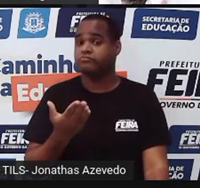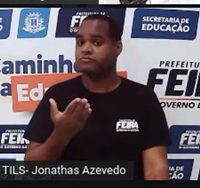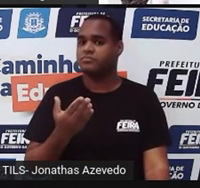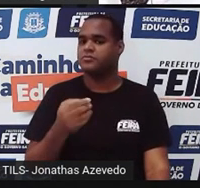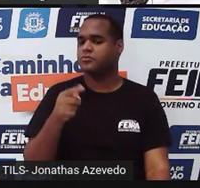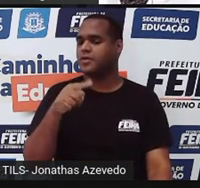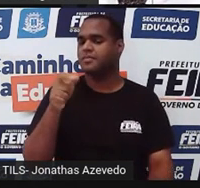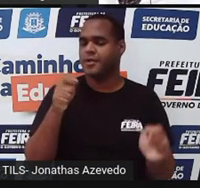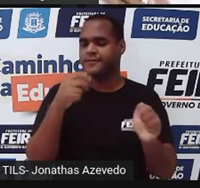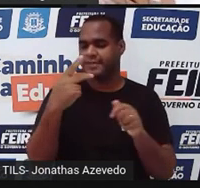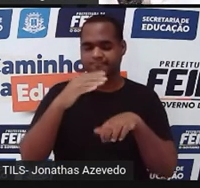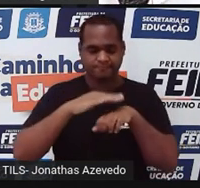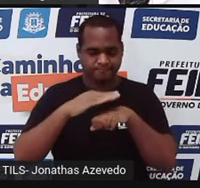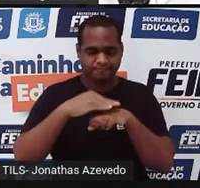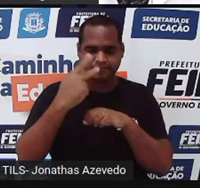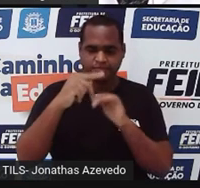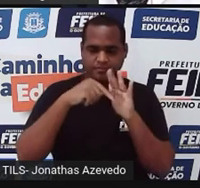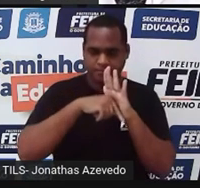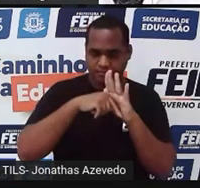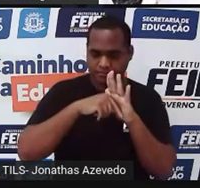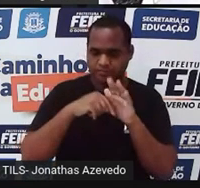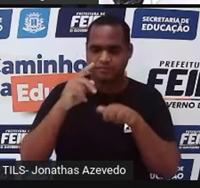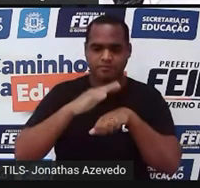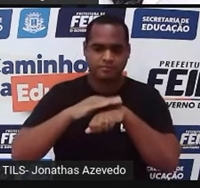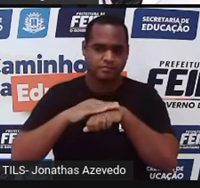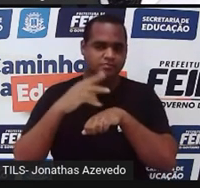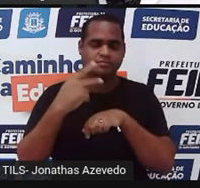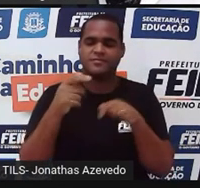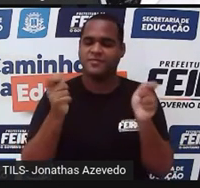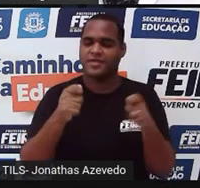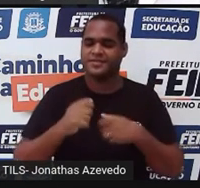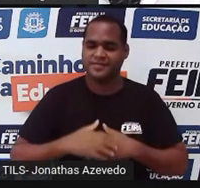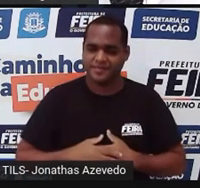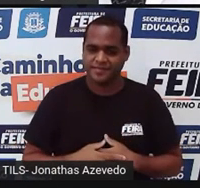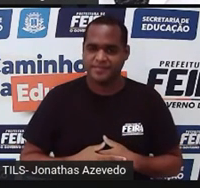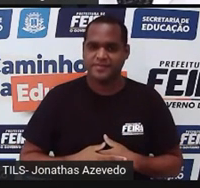você vai estar avaliando você próprio você próprio ok?